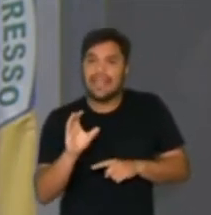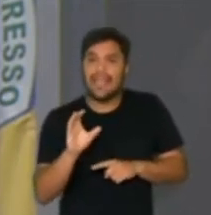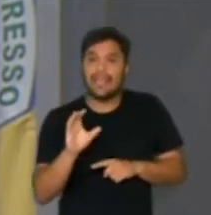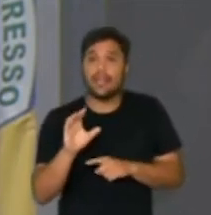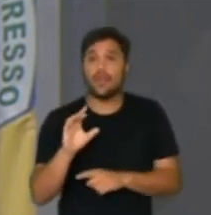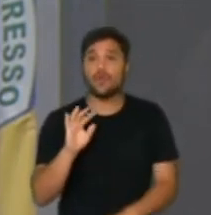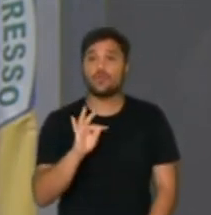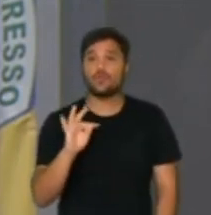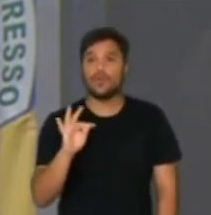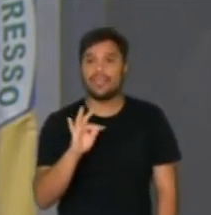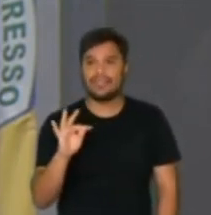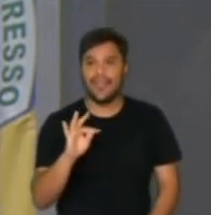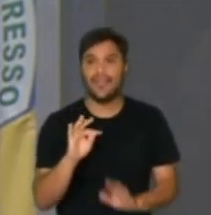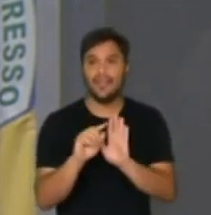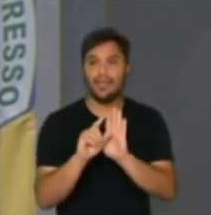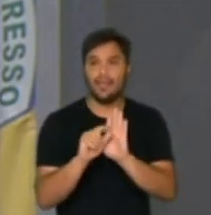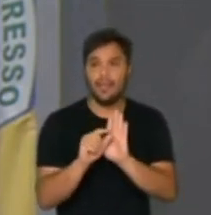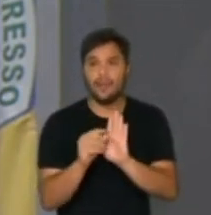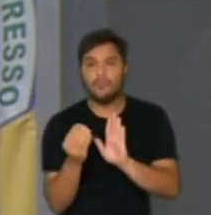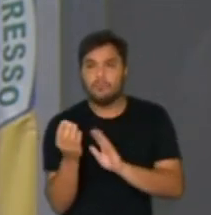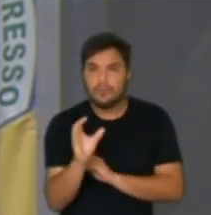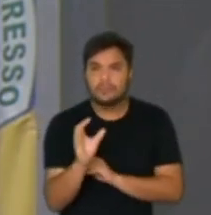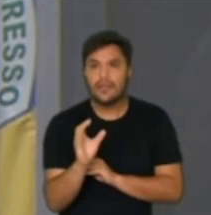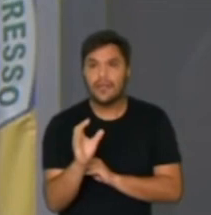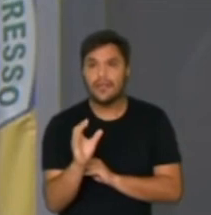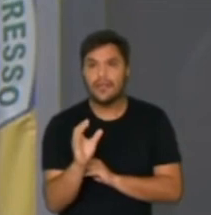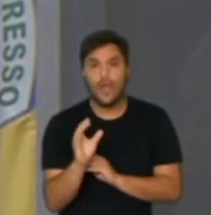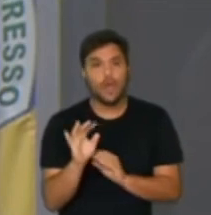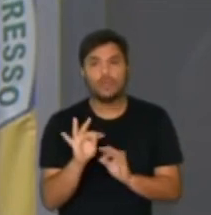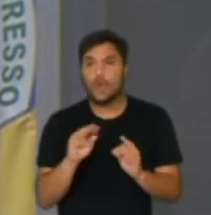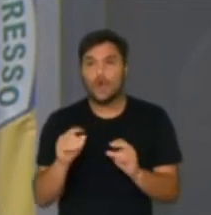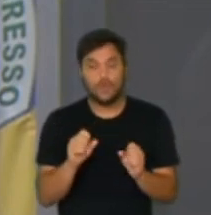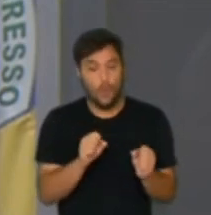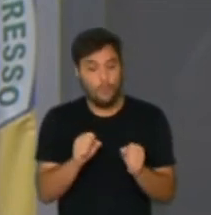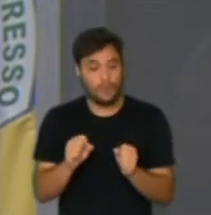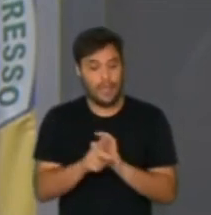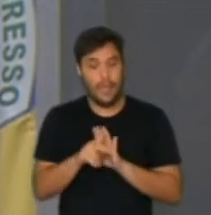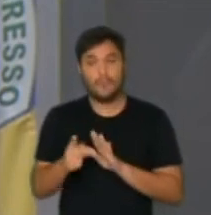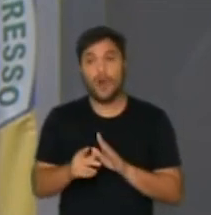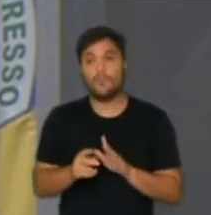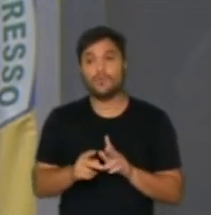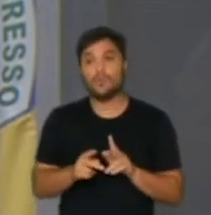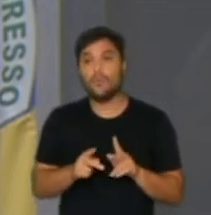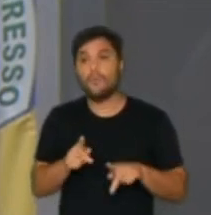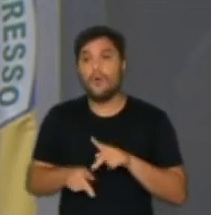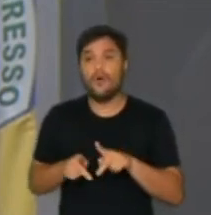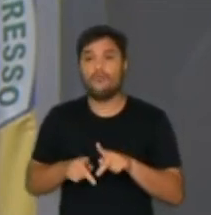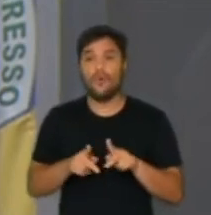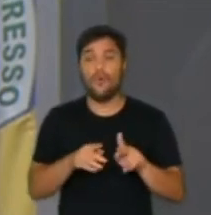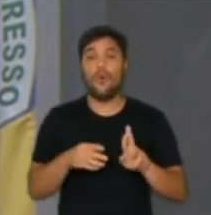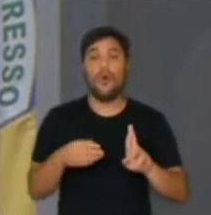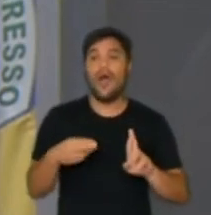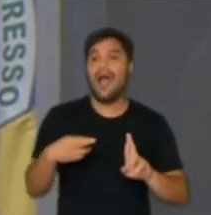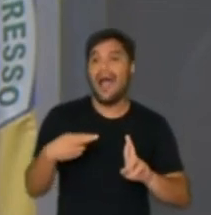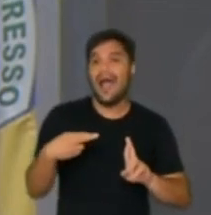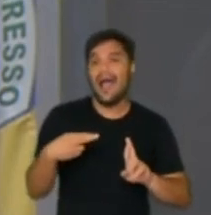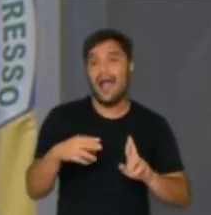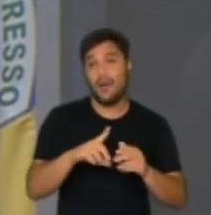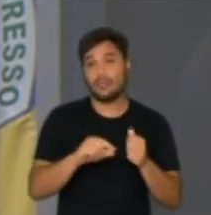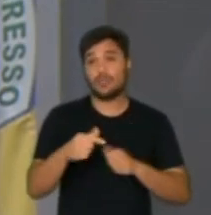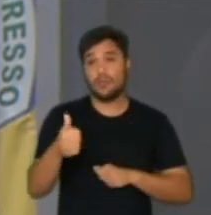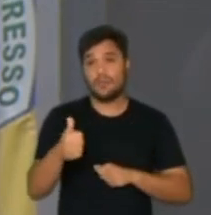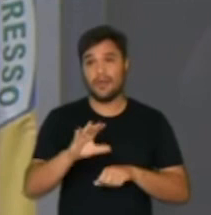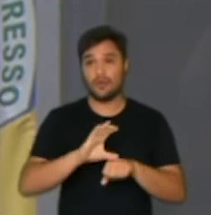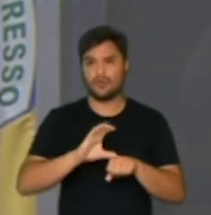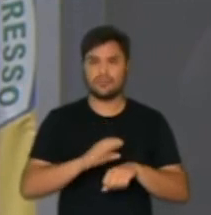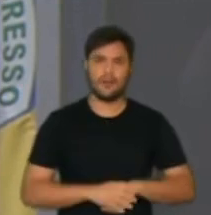Bia Kicis, que eu coloquei que todo poder emanava do povo, que todo poder emana do povo. Artigo 1º da Constituição. Quem diria que